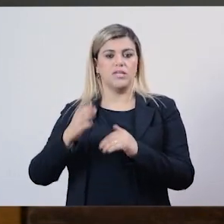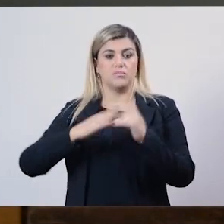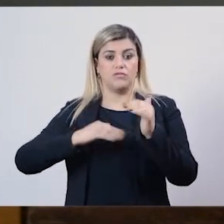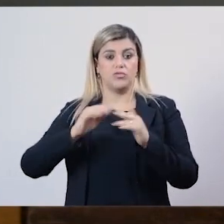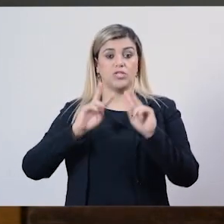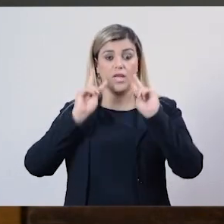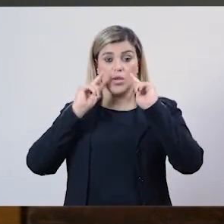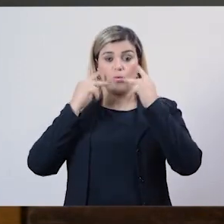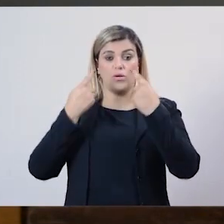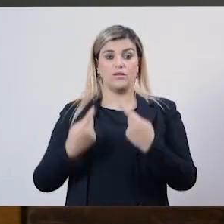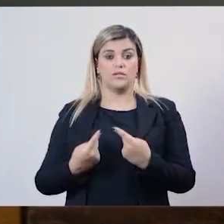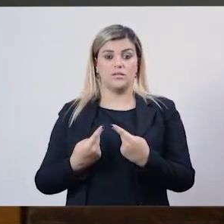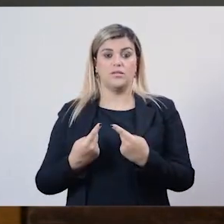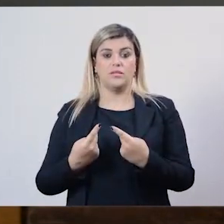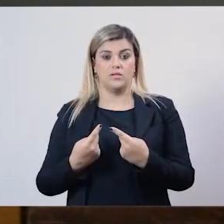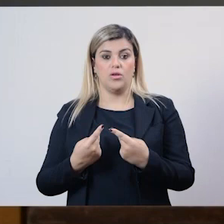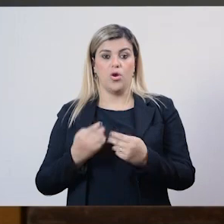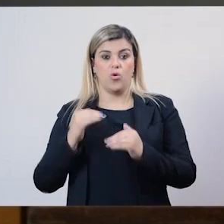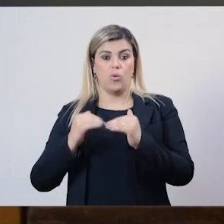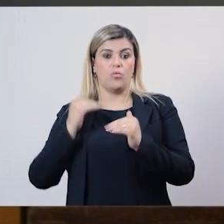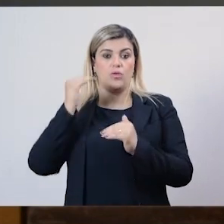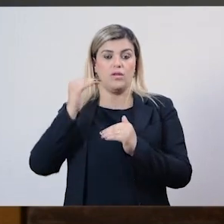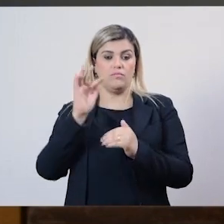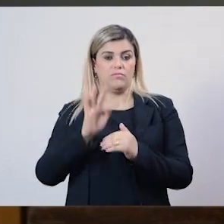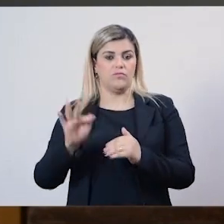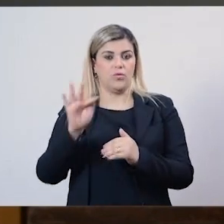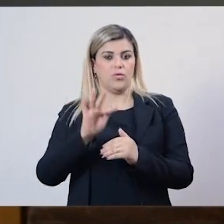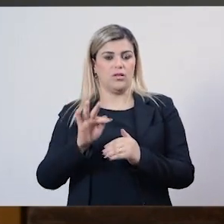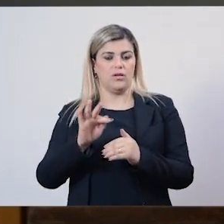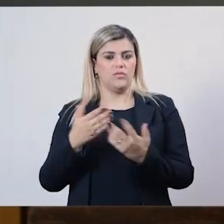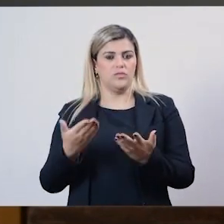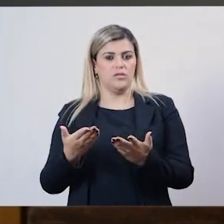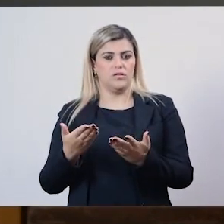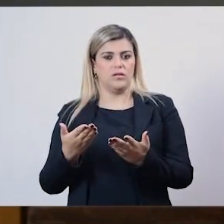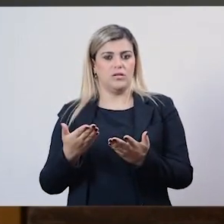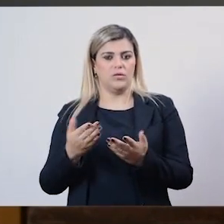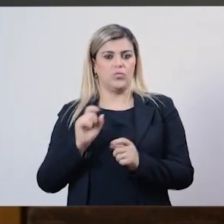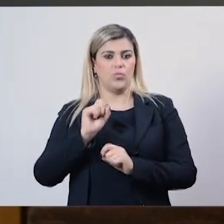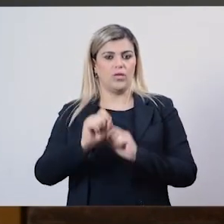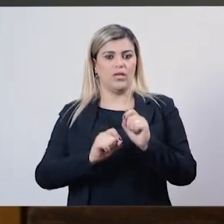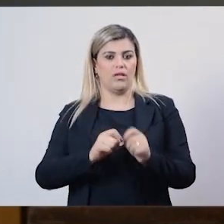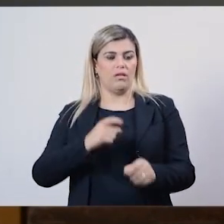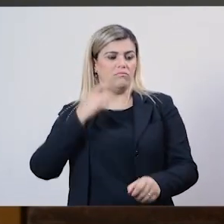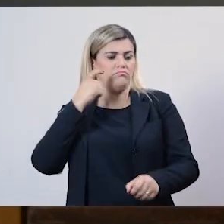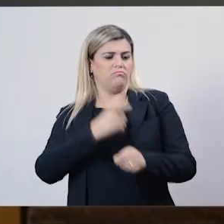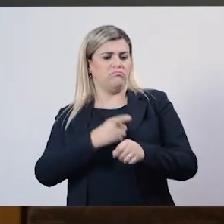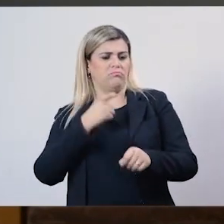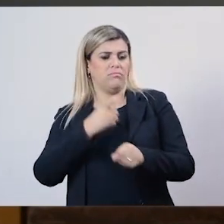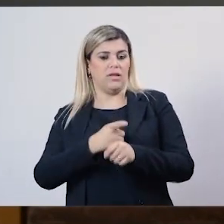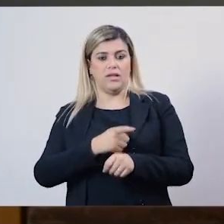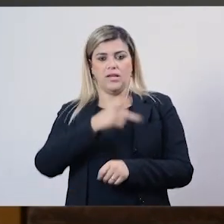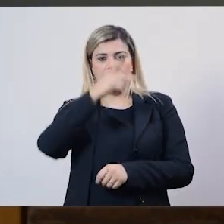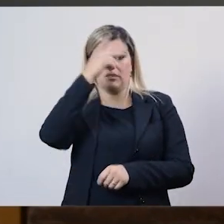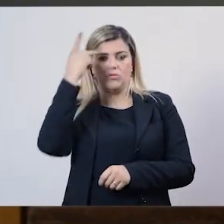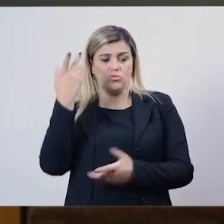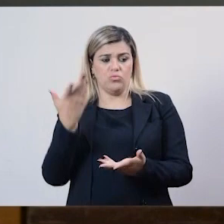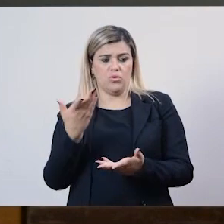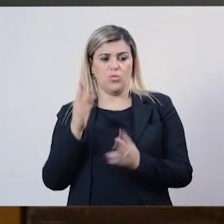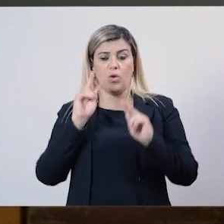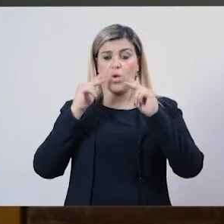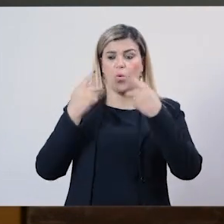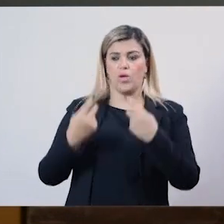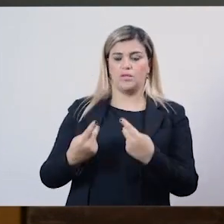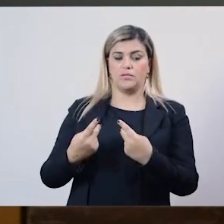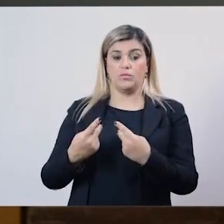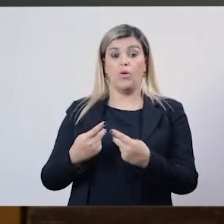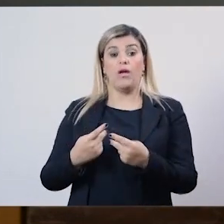reconhecidas como nível superior. E isso decorre mais da ignorância da época, pois era uma profissão que tinha acabado de receber um